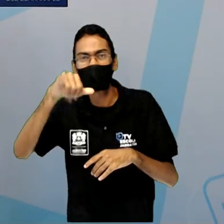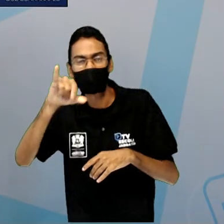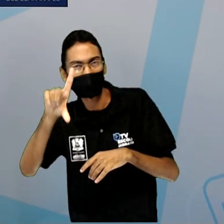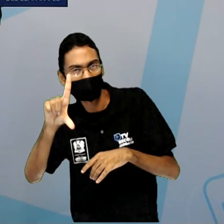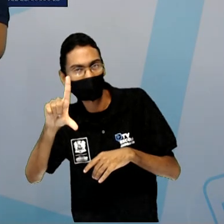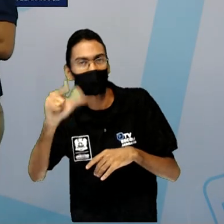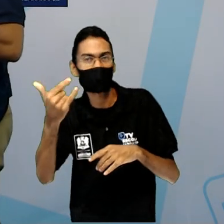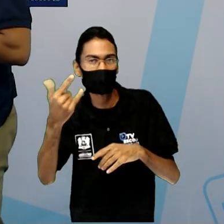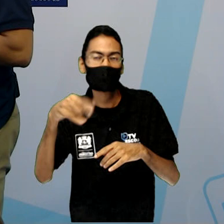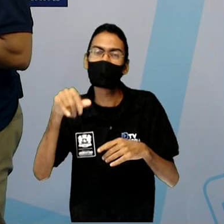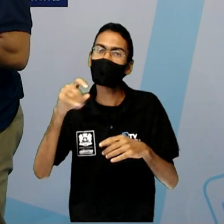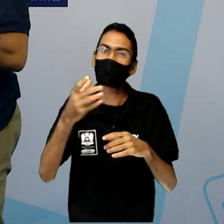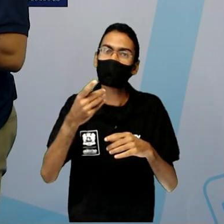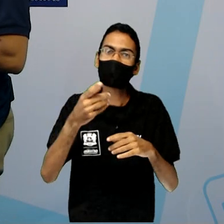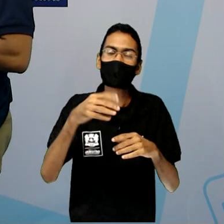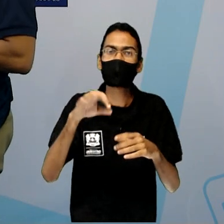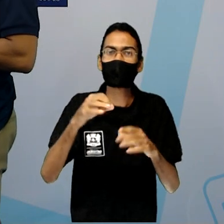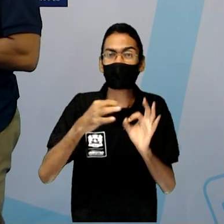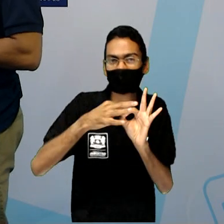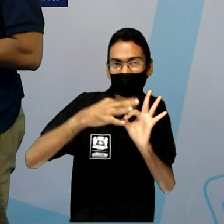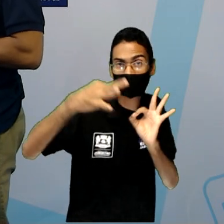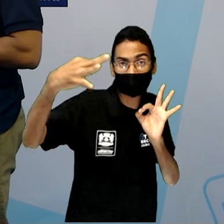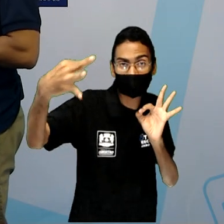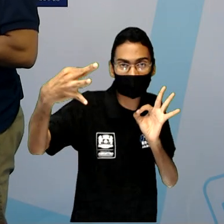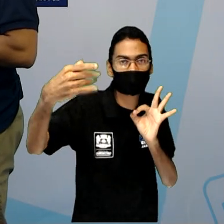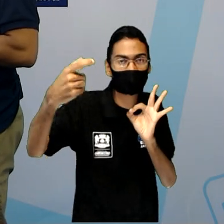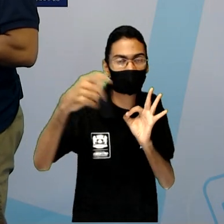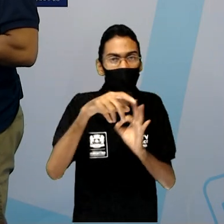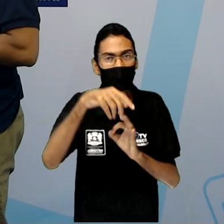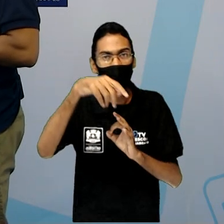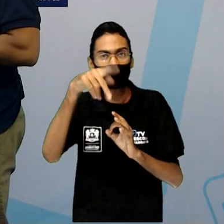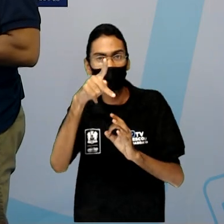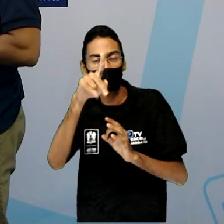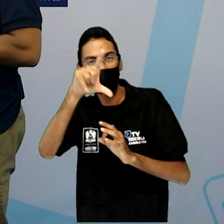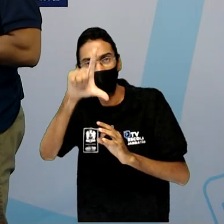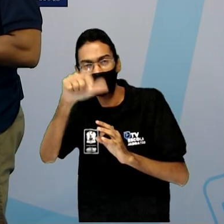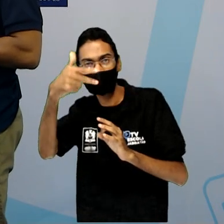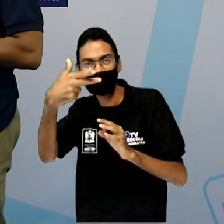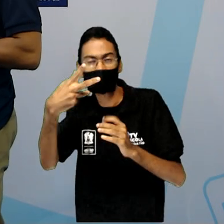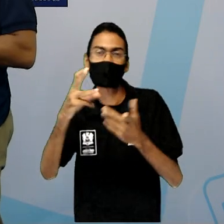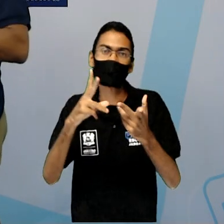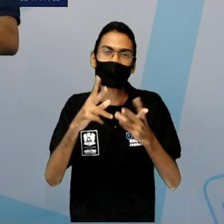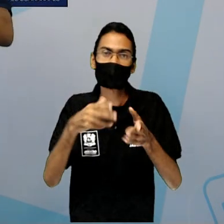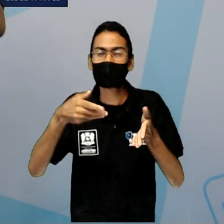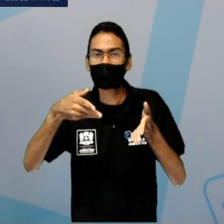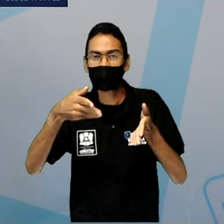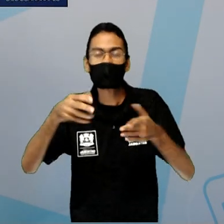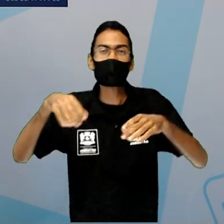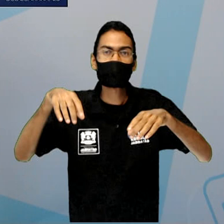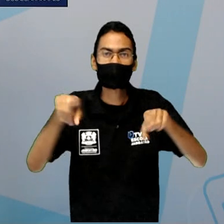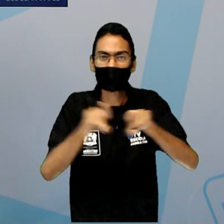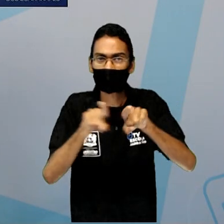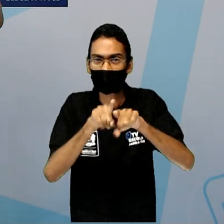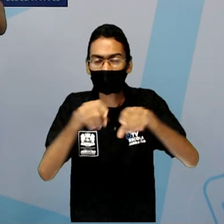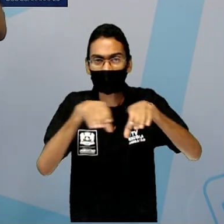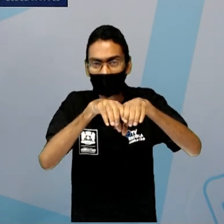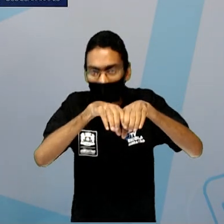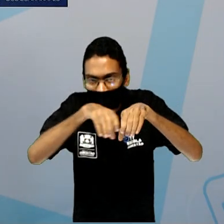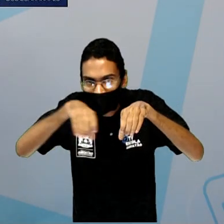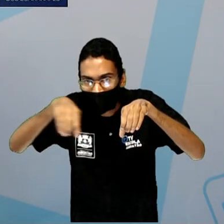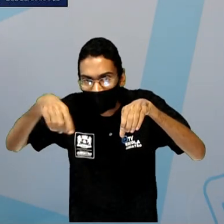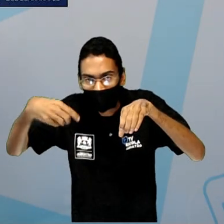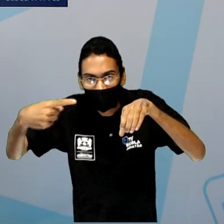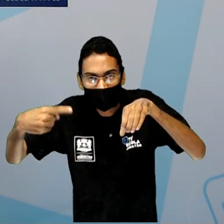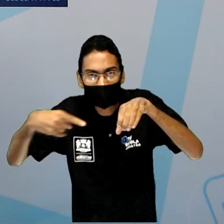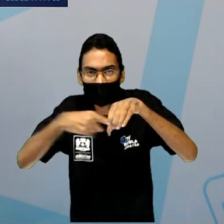fluviais. 43 mil e 500 quilômetros são constituídos por canais. Vale uma ressalva aqui